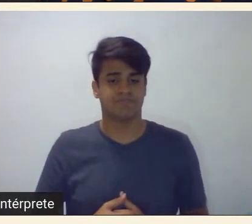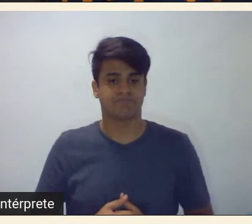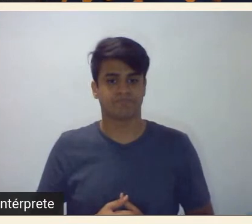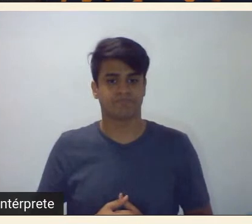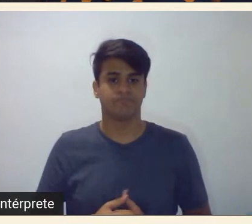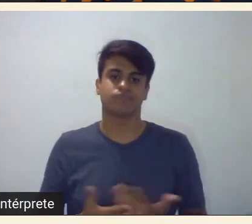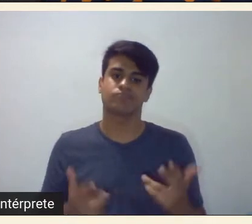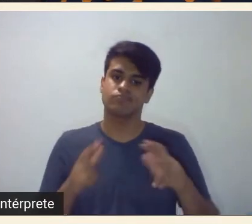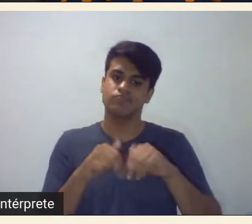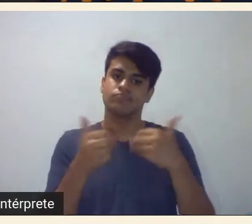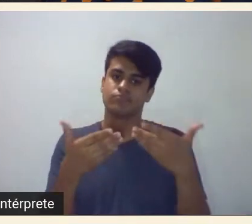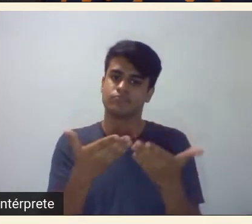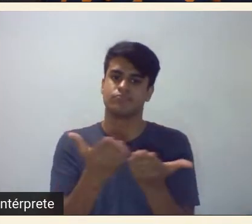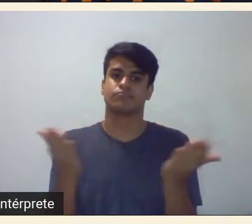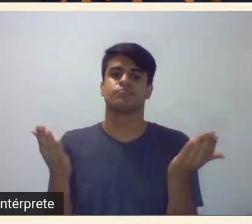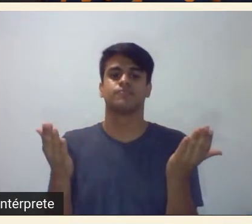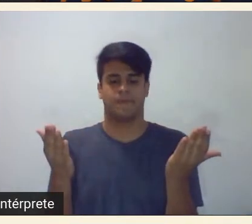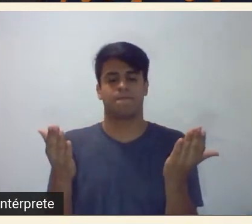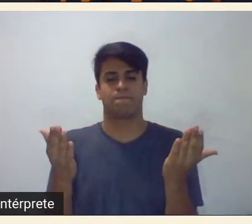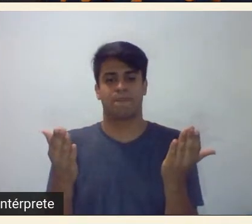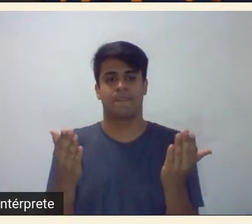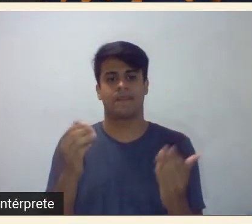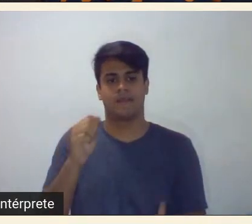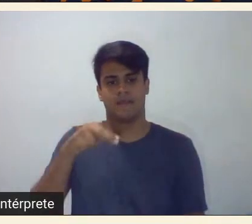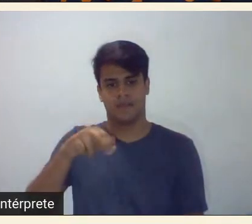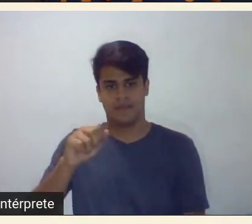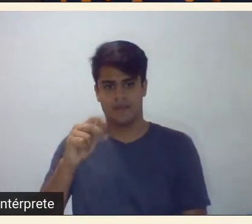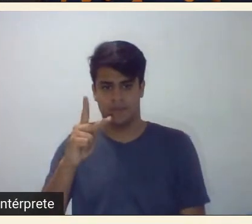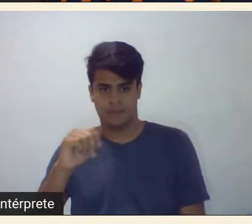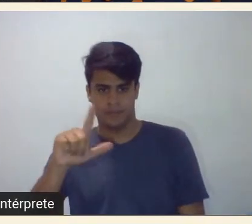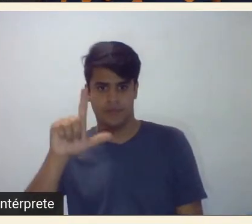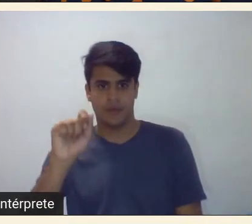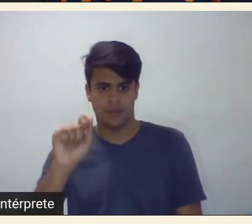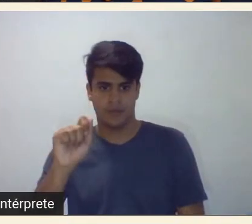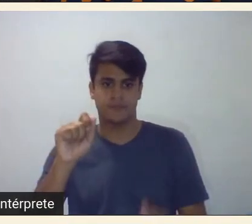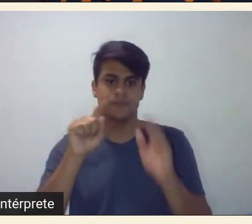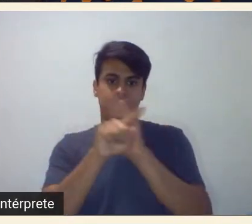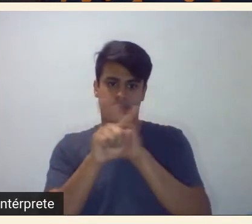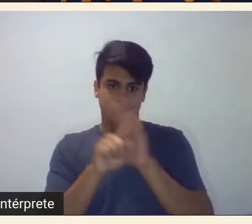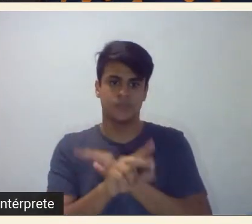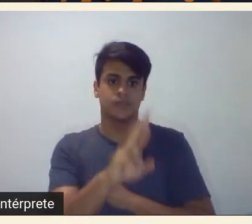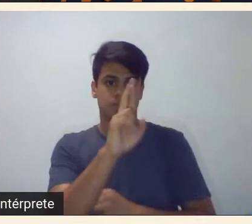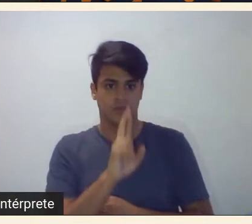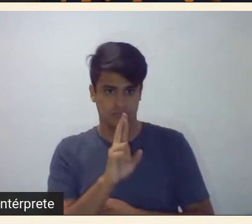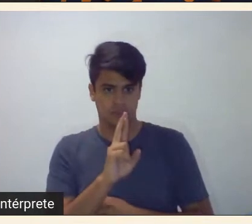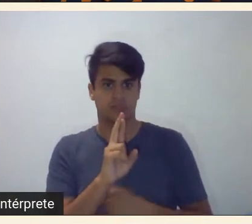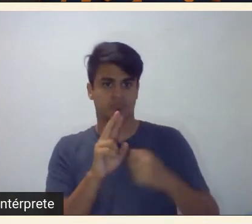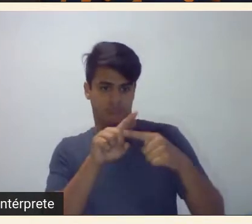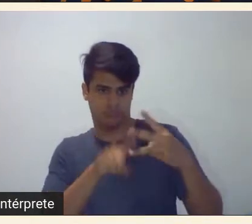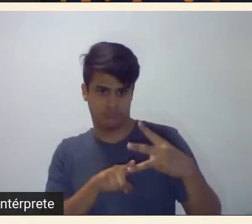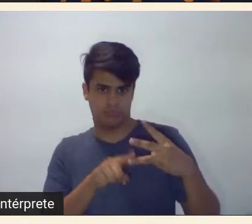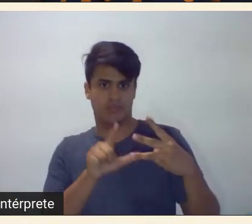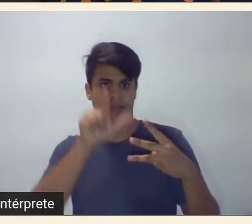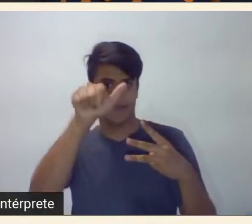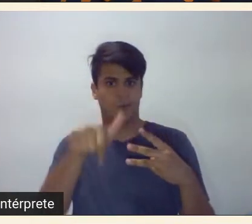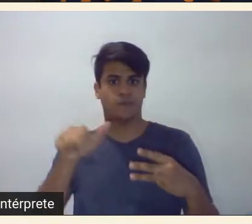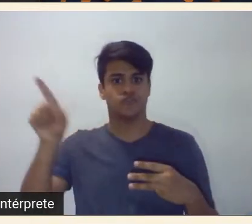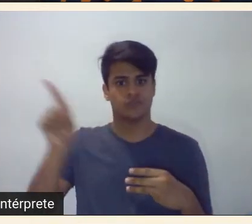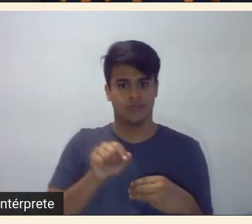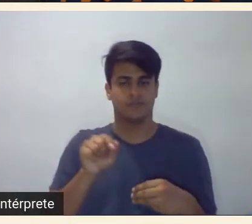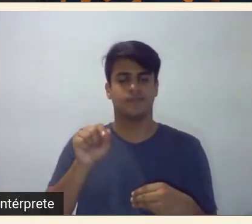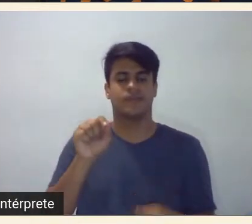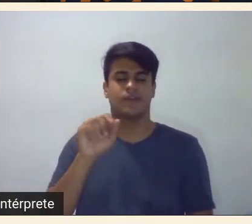abro a palavra então para a professora Ana Paula Semioni responder essas perguntas e lhe pongo o...